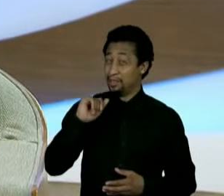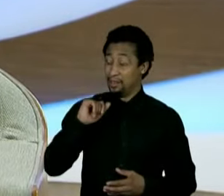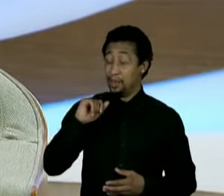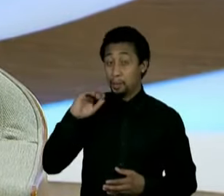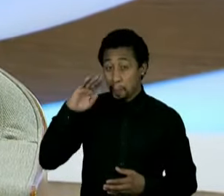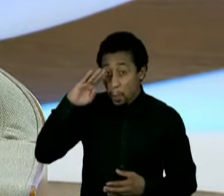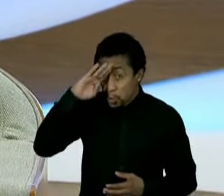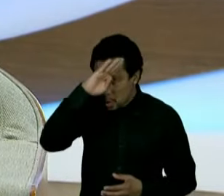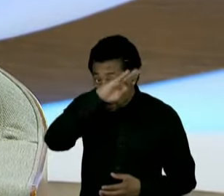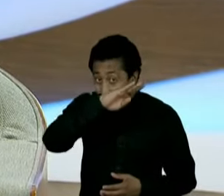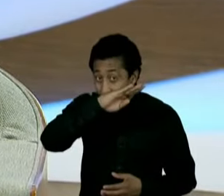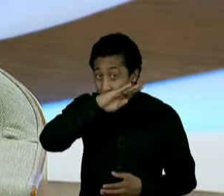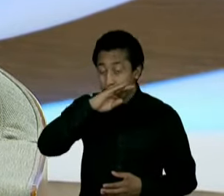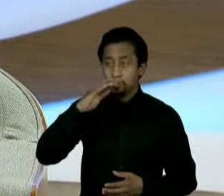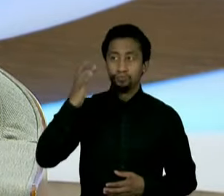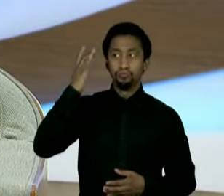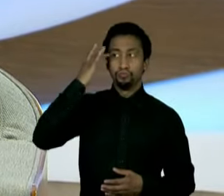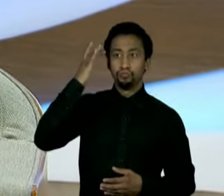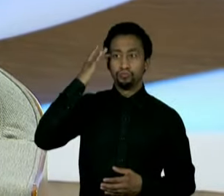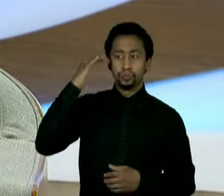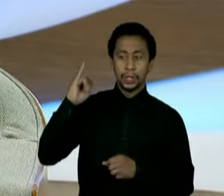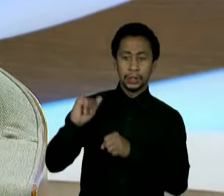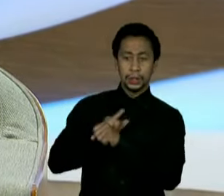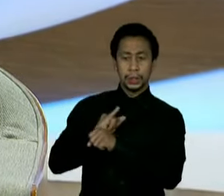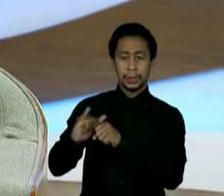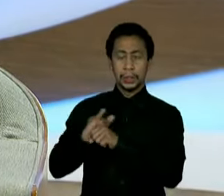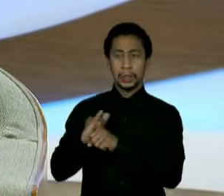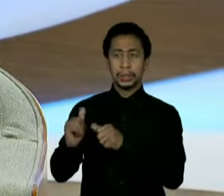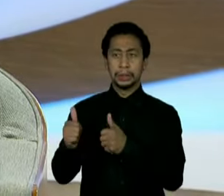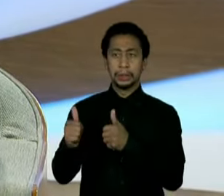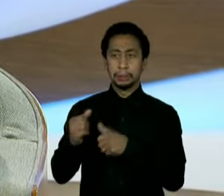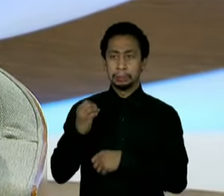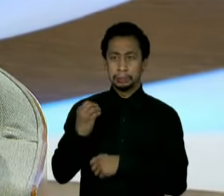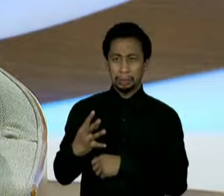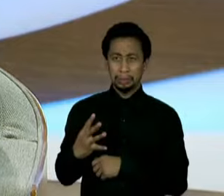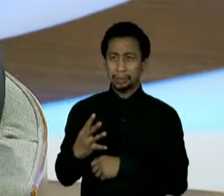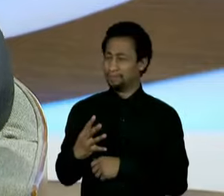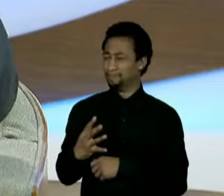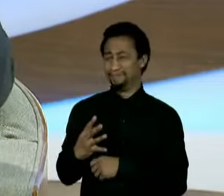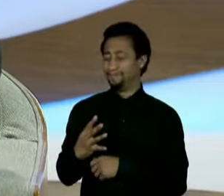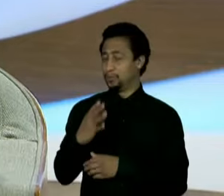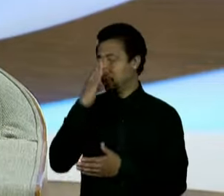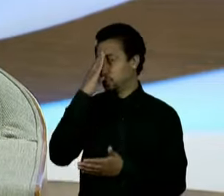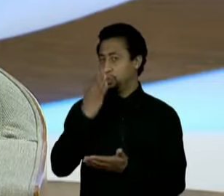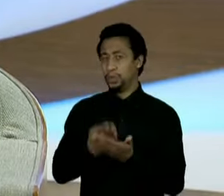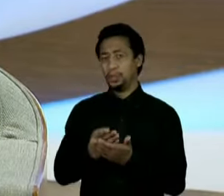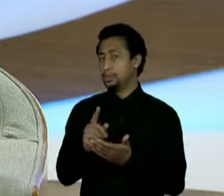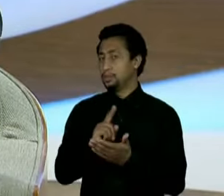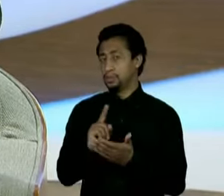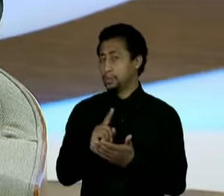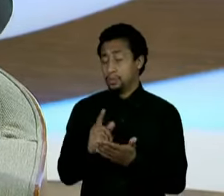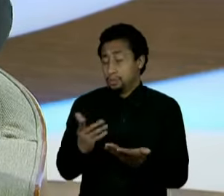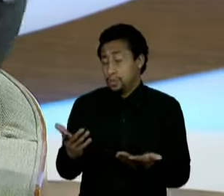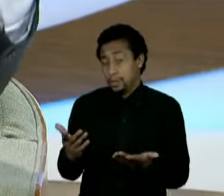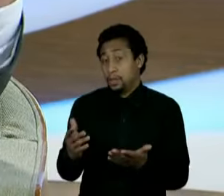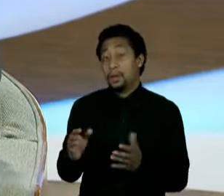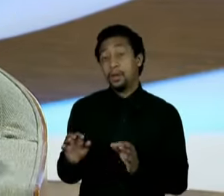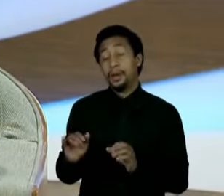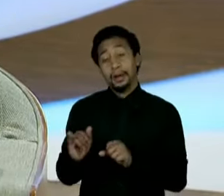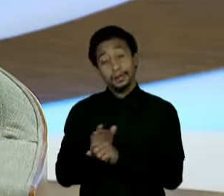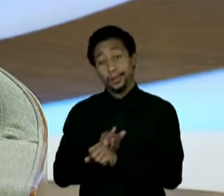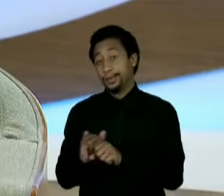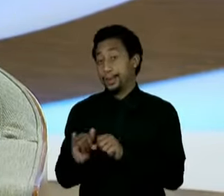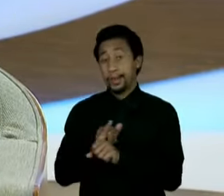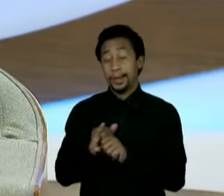sabe? Eu acho que ele é uma espécie de uma pessoa que foi conduzida para um processo, numa bamba que